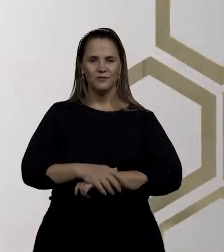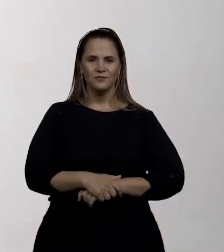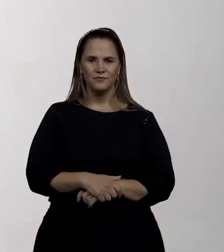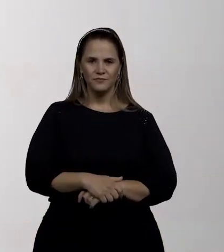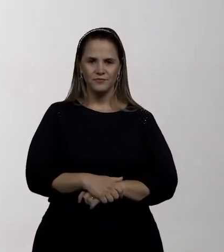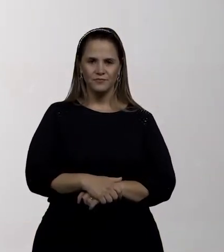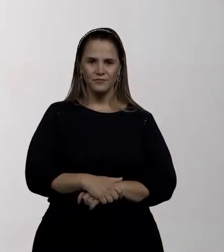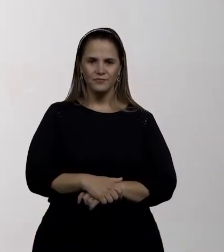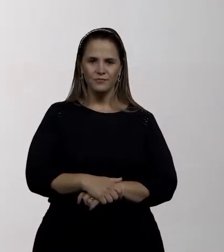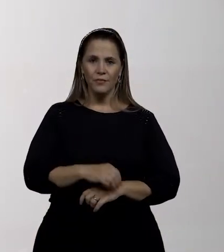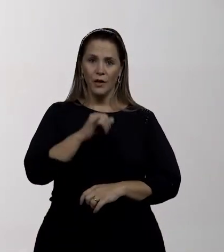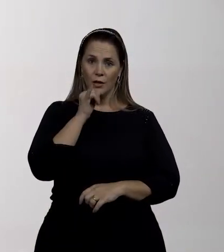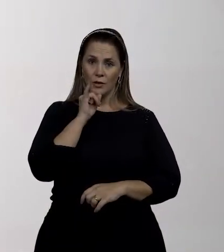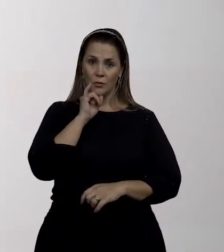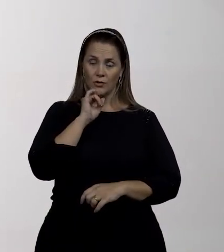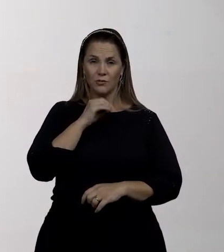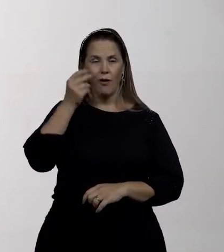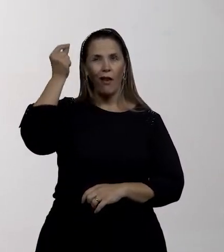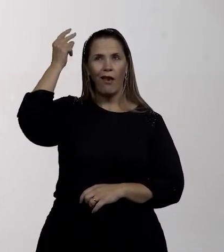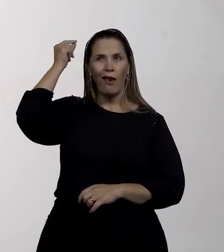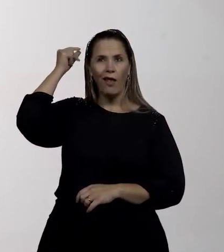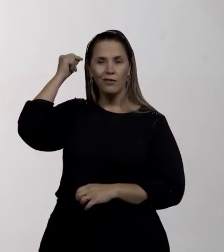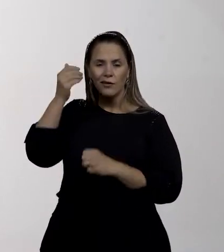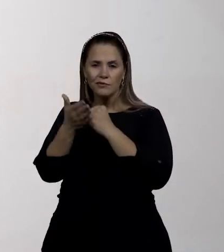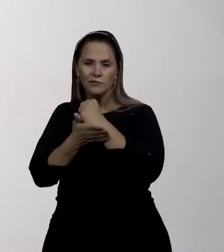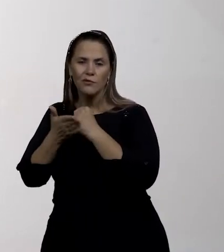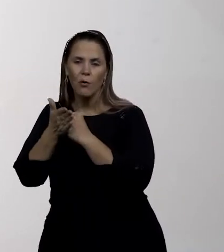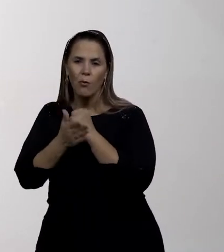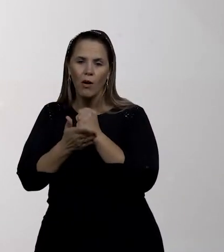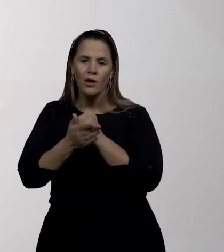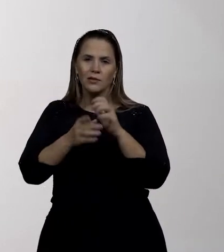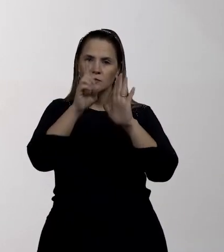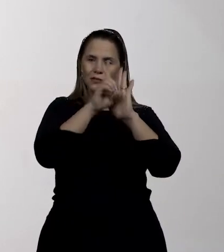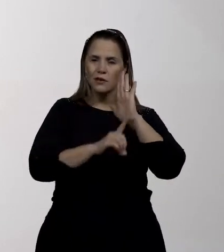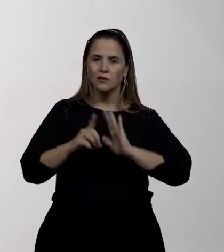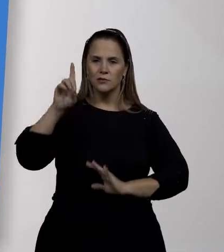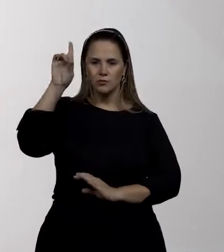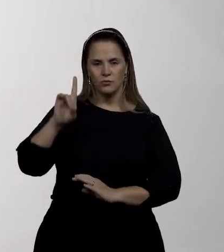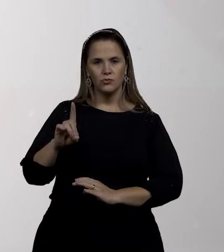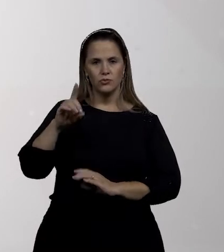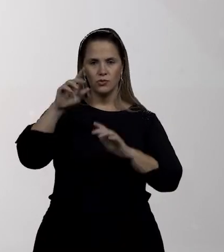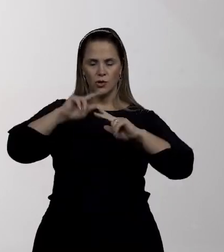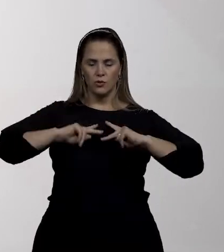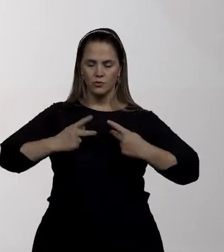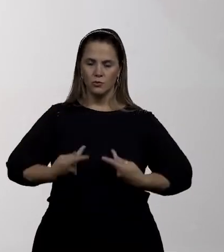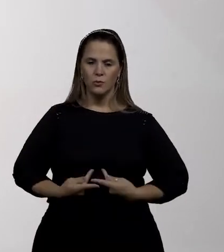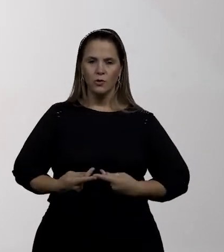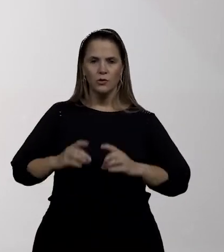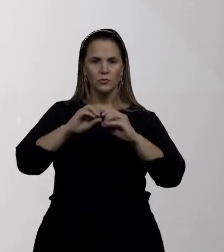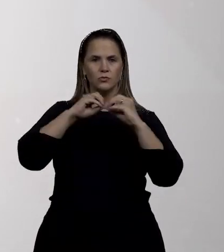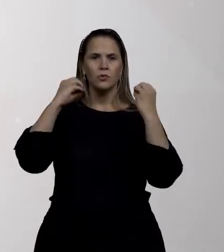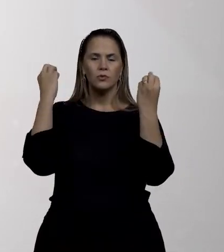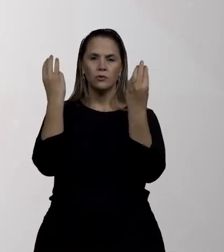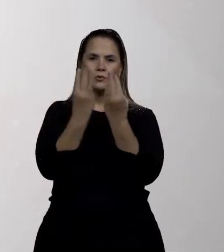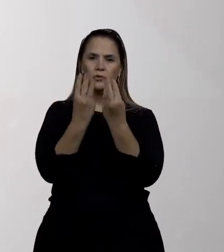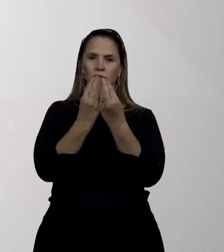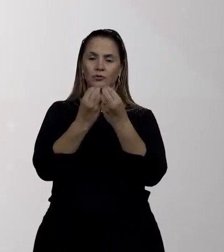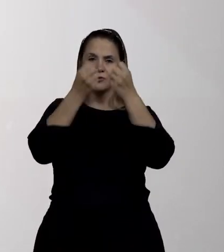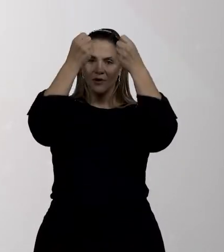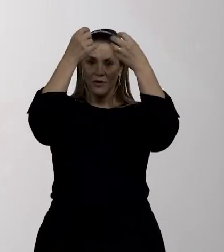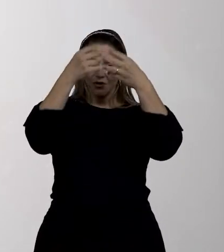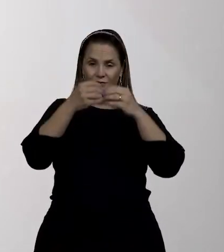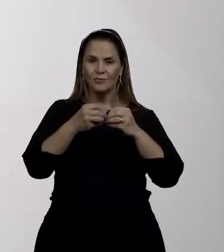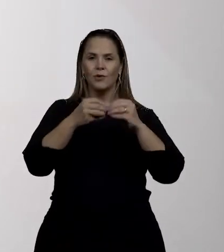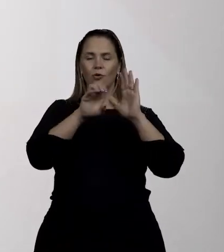Com base na Declaração Universal dos Direitos Humanos, a Organização das Nações Unidas editou a